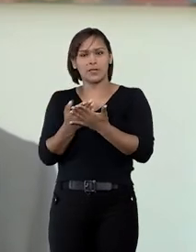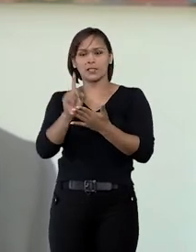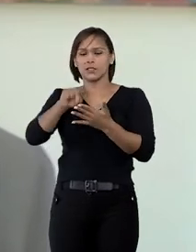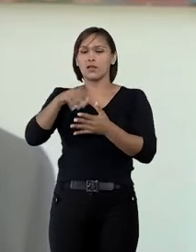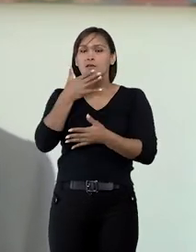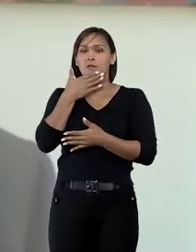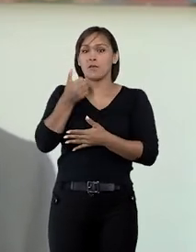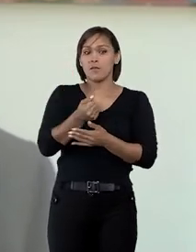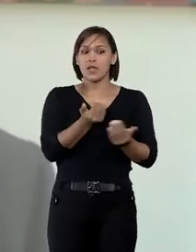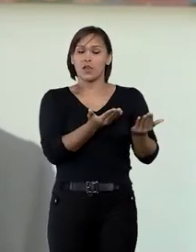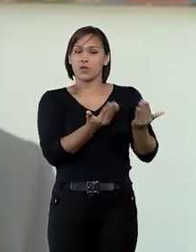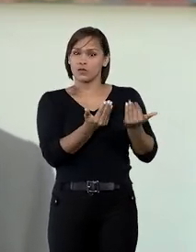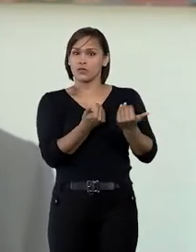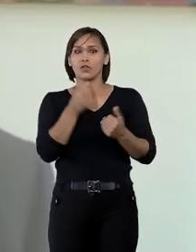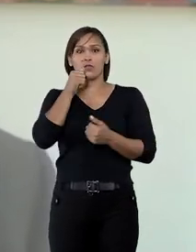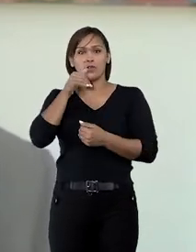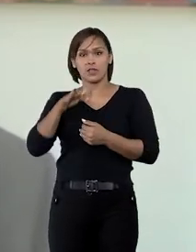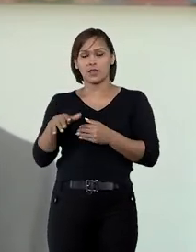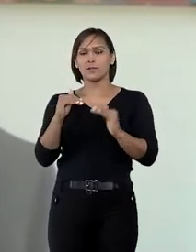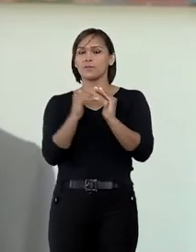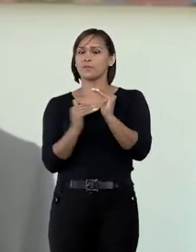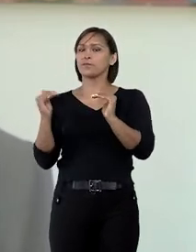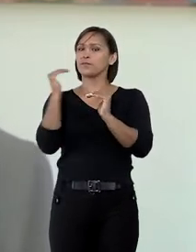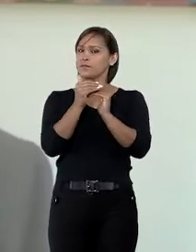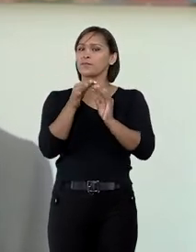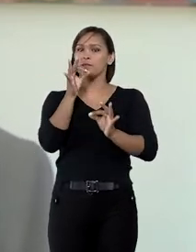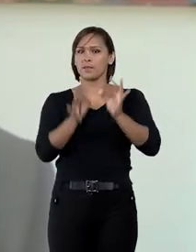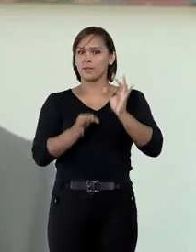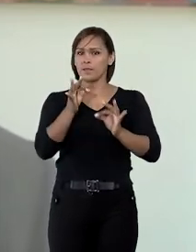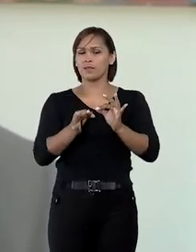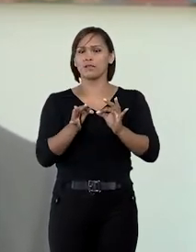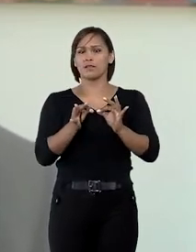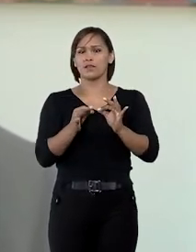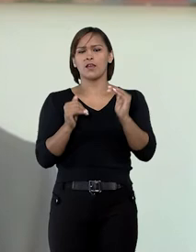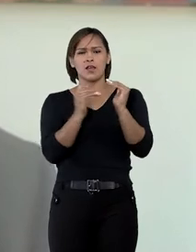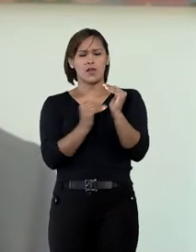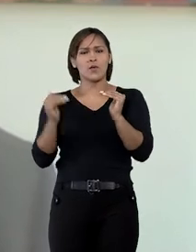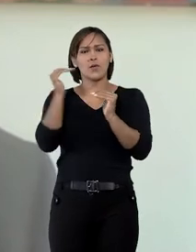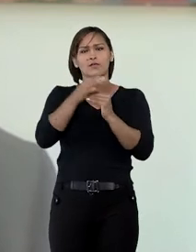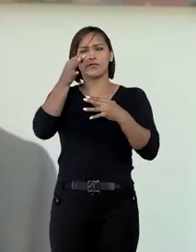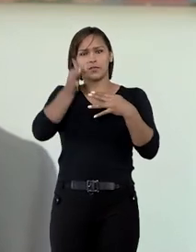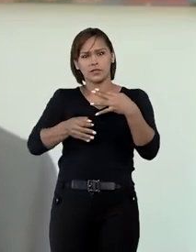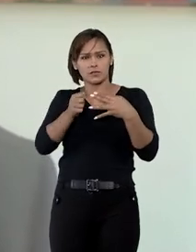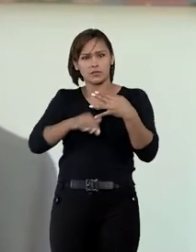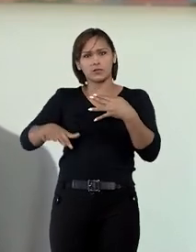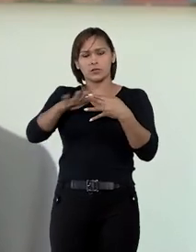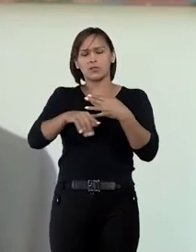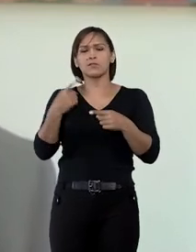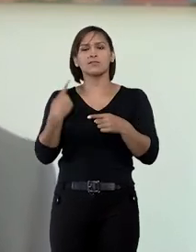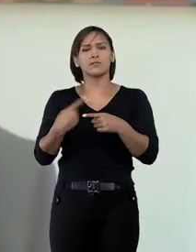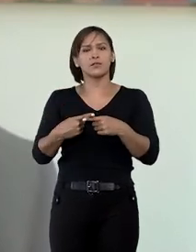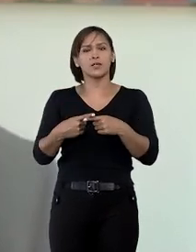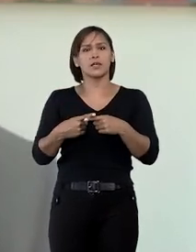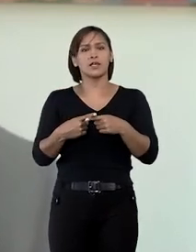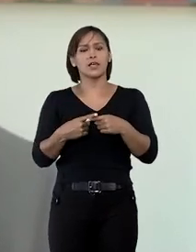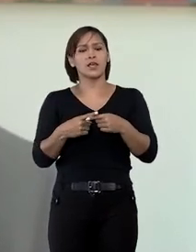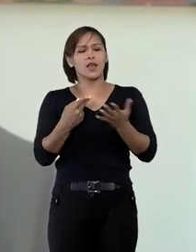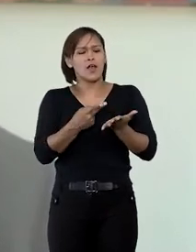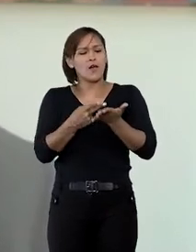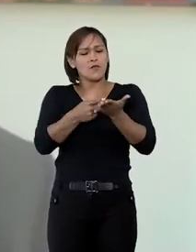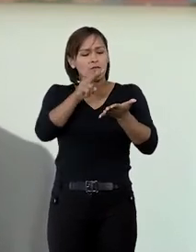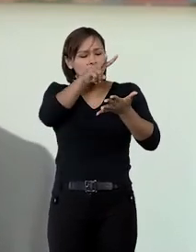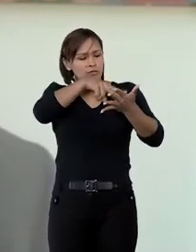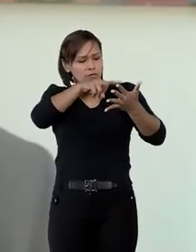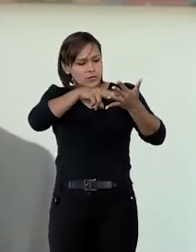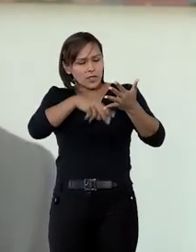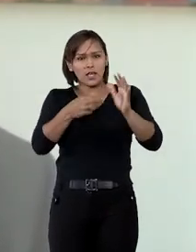o melhor interesse da criança. Ela é um avanço na justiça, ela é um avanço na nossa jurisprudência porque ao revisitar uma